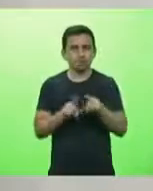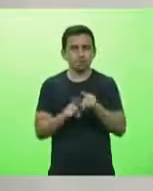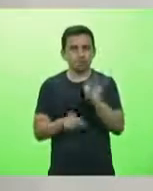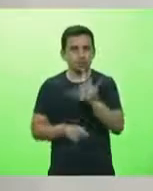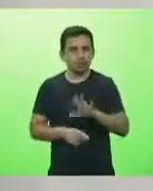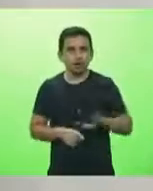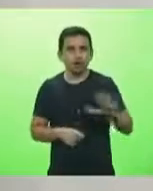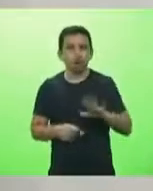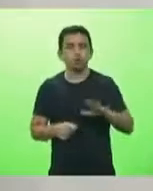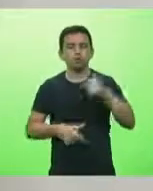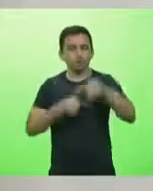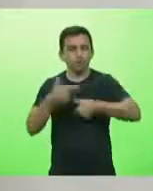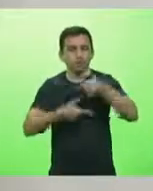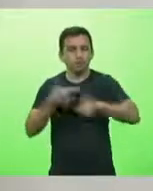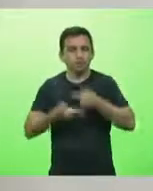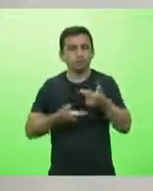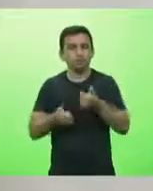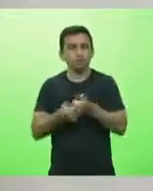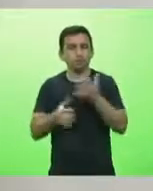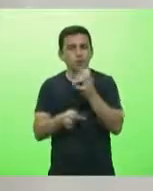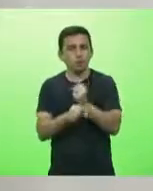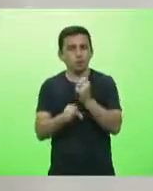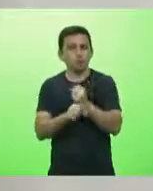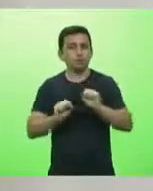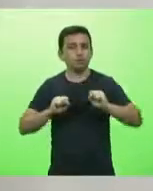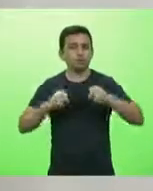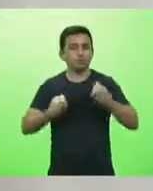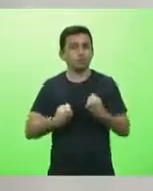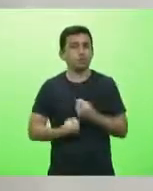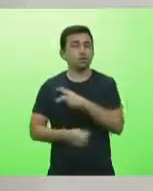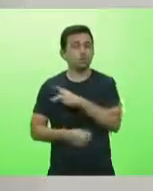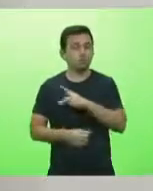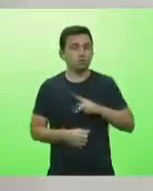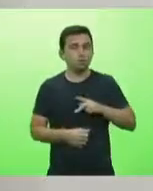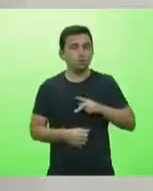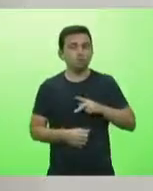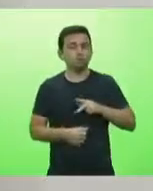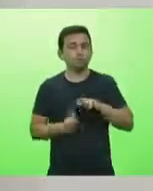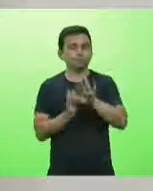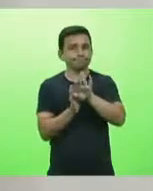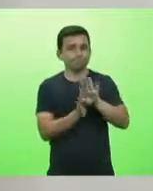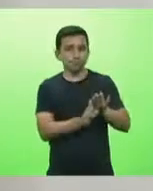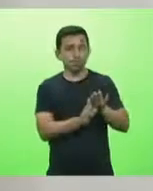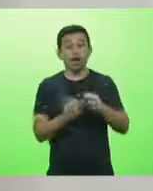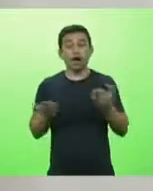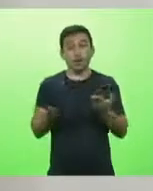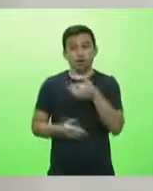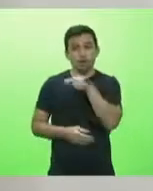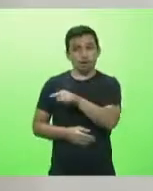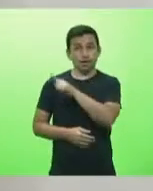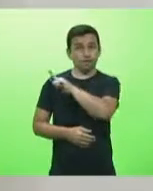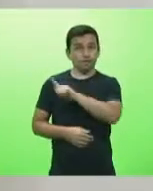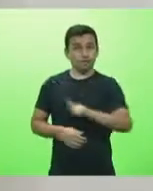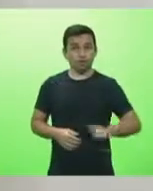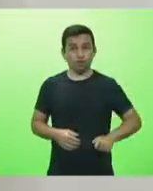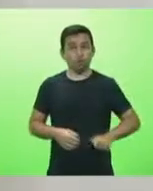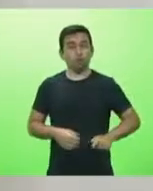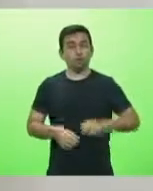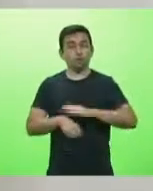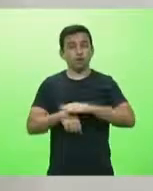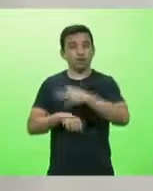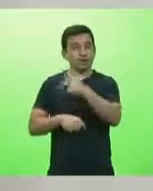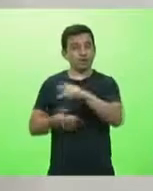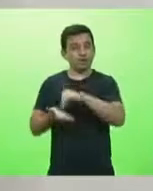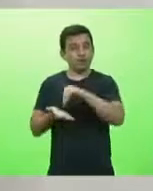Público do Trabalho, do Tribunal de Contas e até da Defensoria Pública. Então, é uma oportunidade do governador do Estado e dos seus secretários darem uma